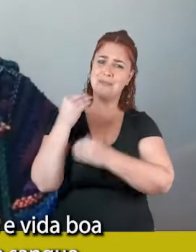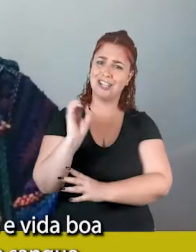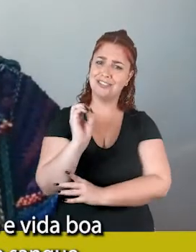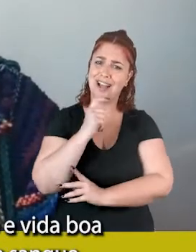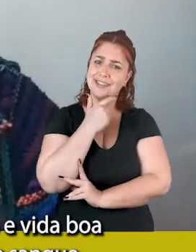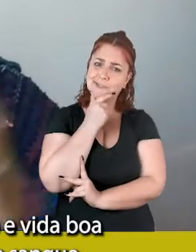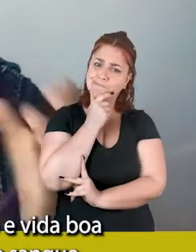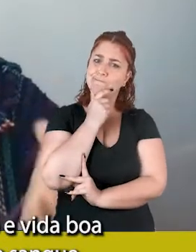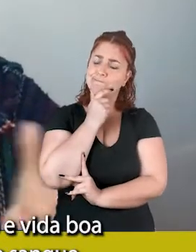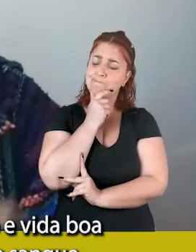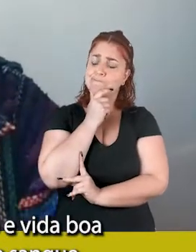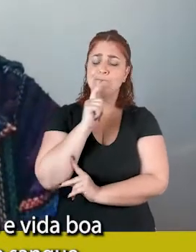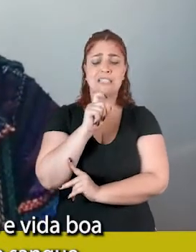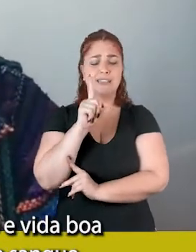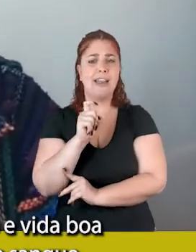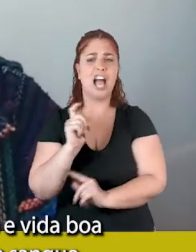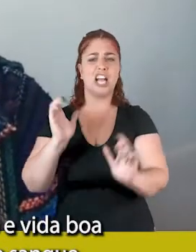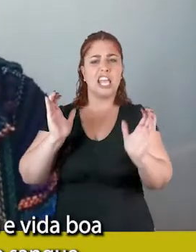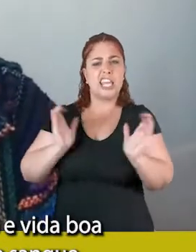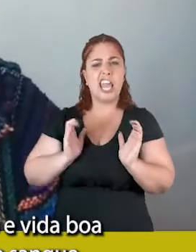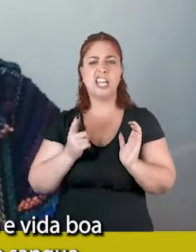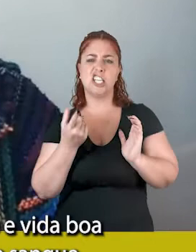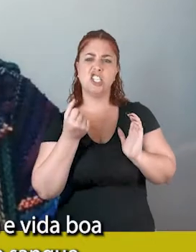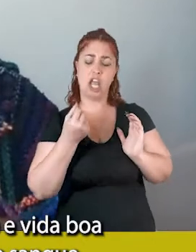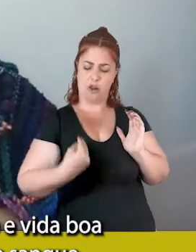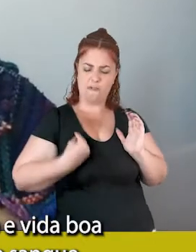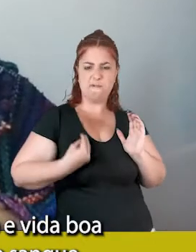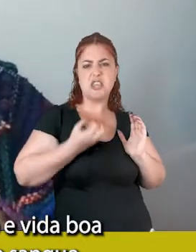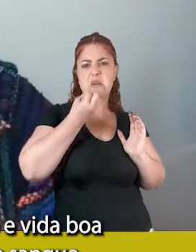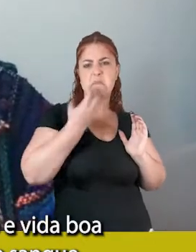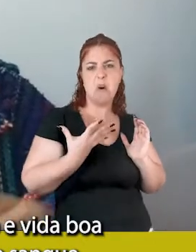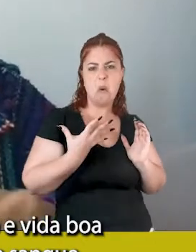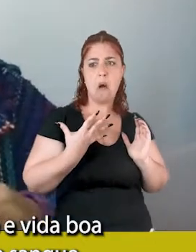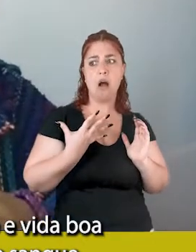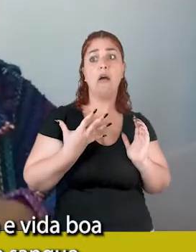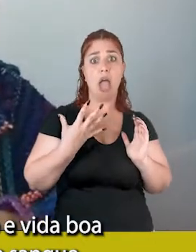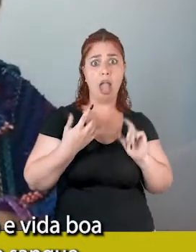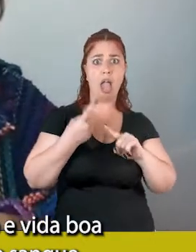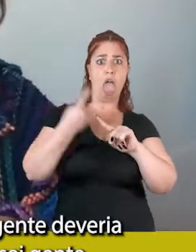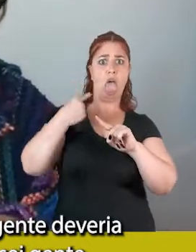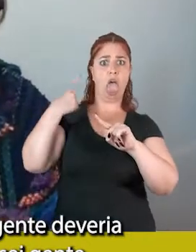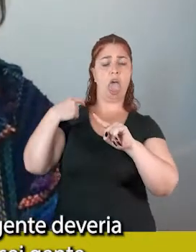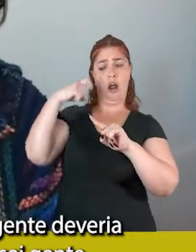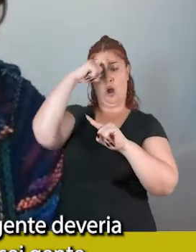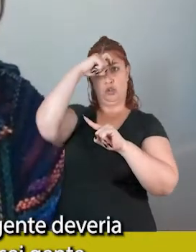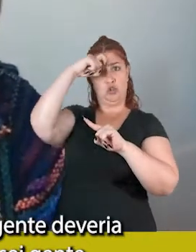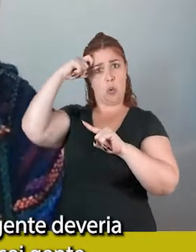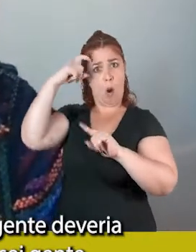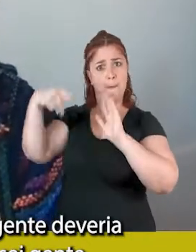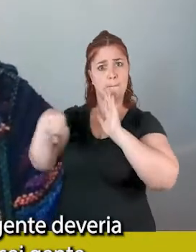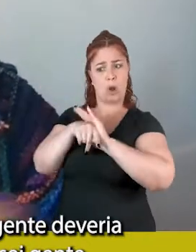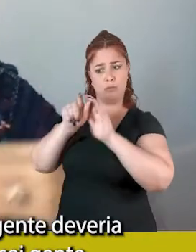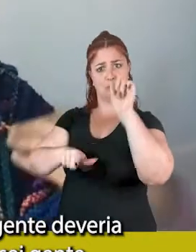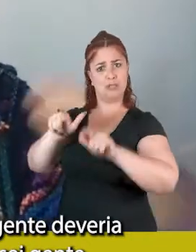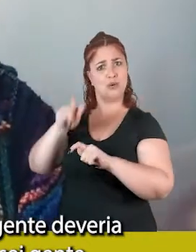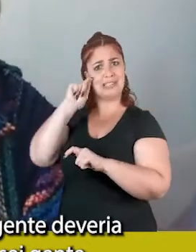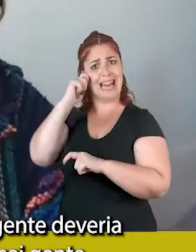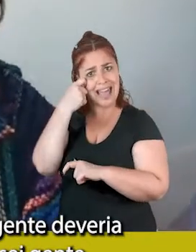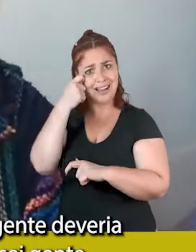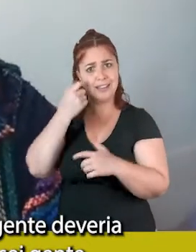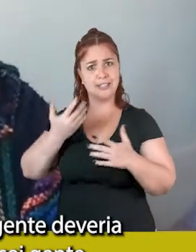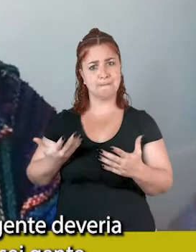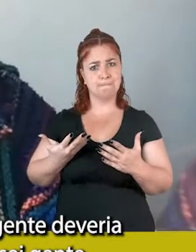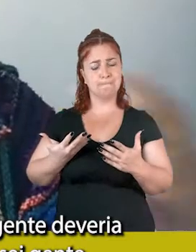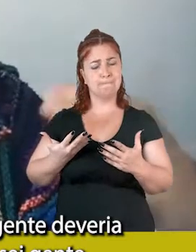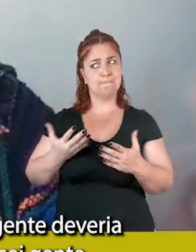Será que todo esse luxo e vida boa não foi feito no suor e sangue de muitas pessoas que a gente